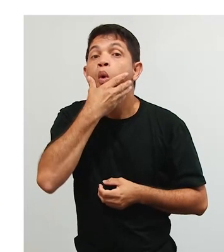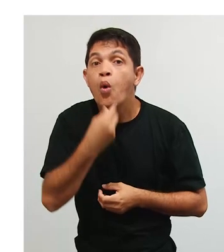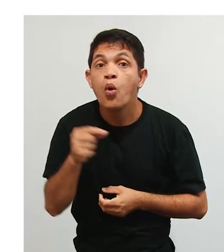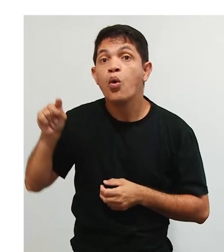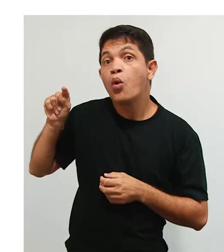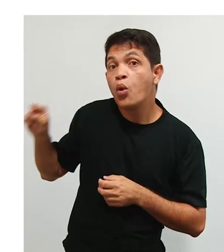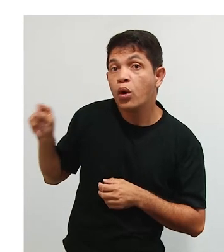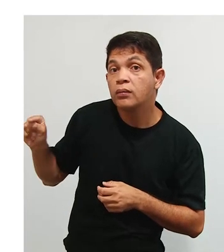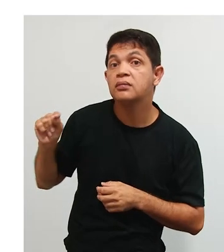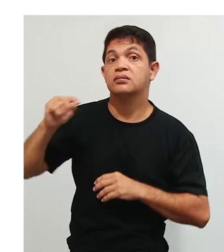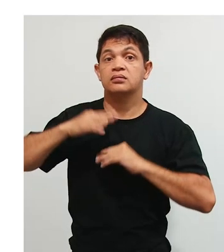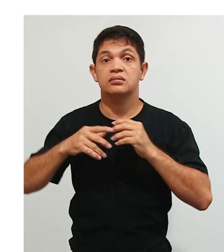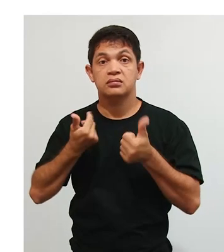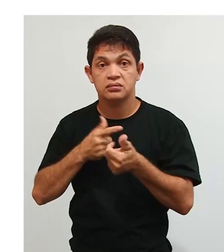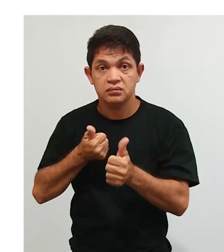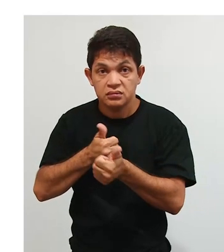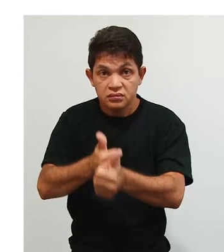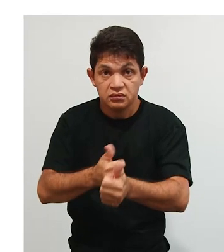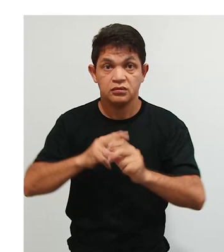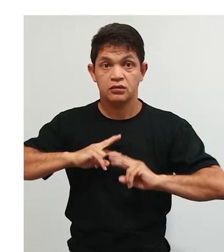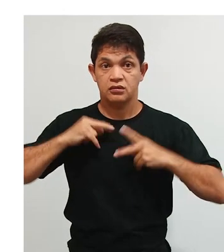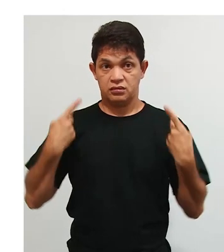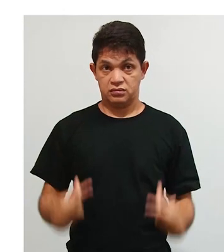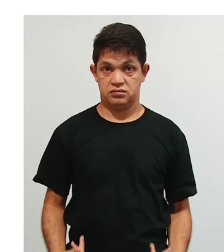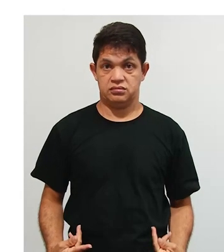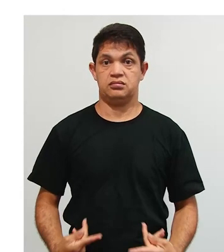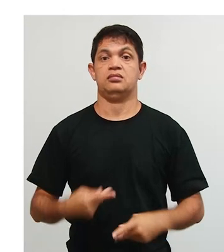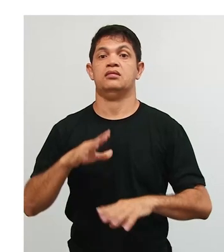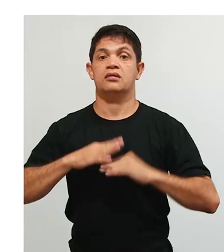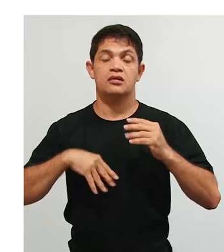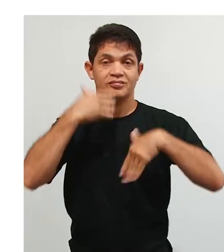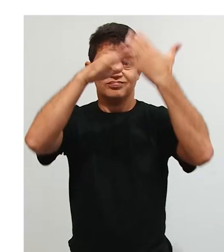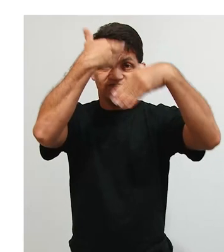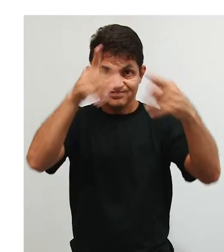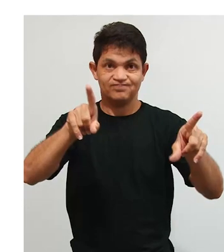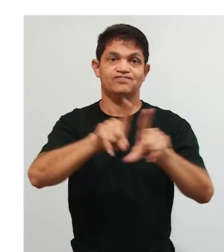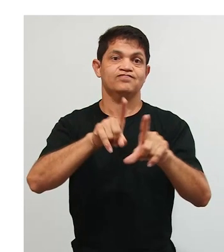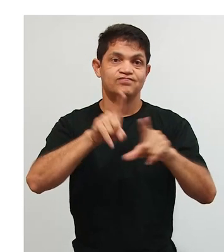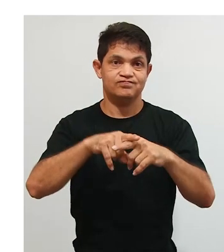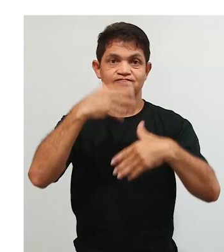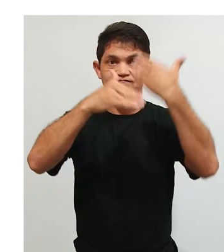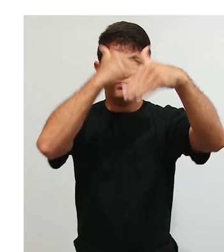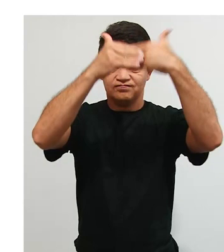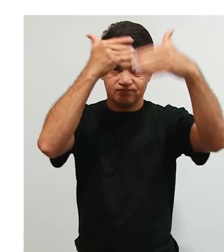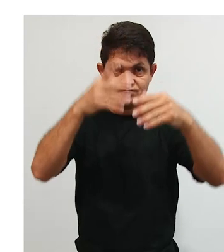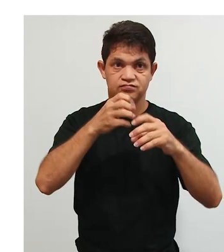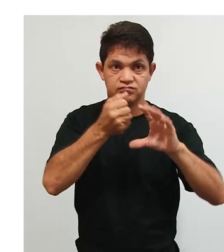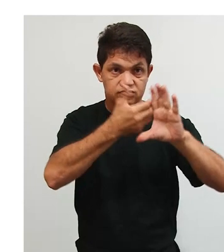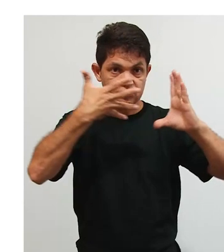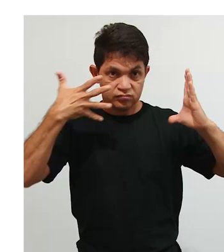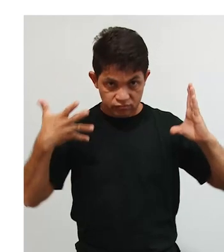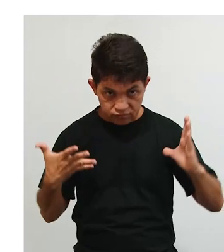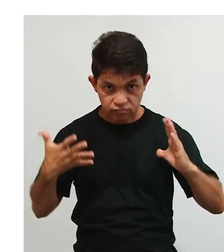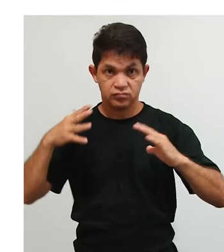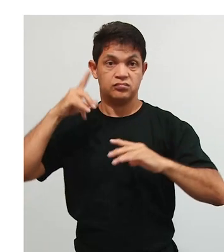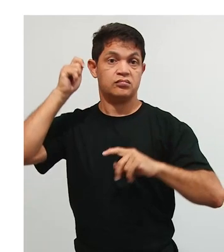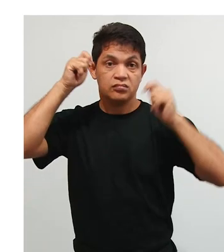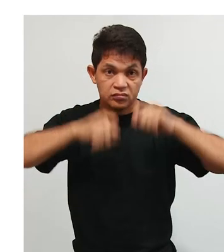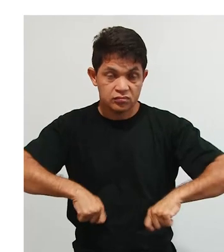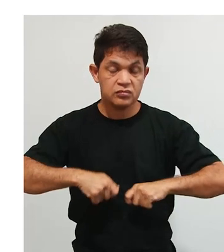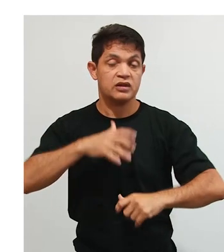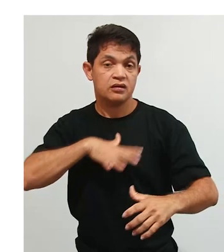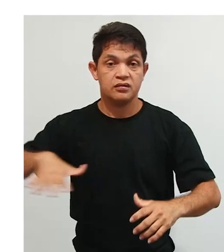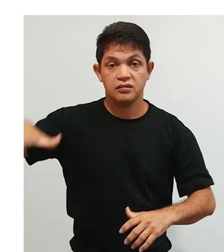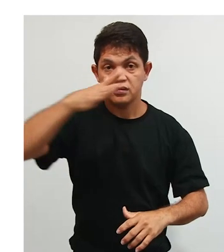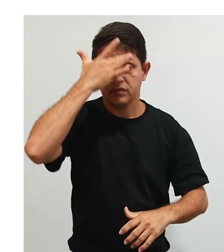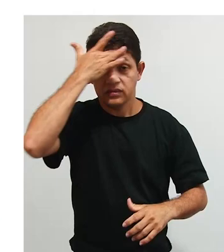é concebido como um ser extremamente plástico, que desenvolve suas características em função das condições presentes no